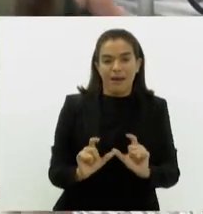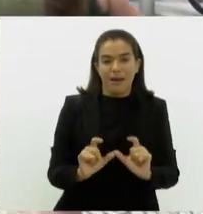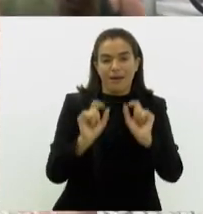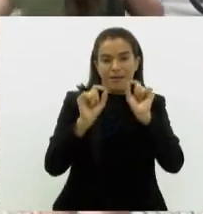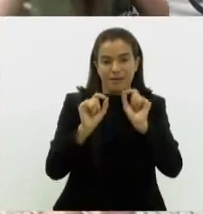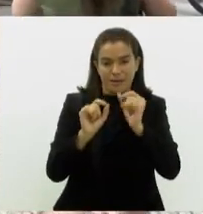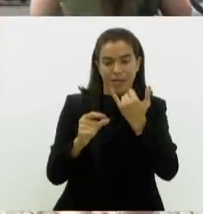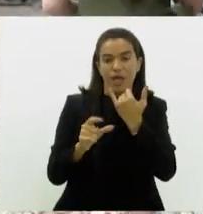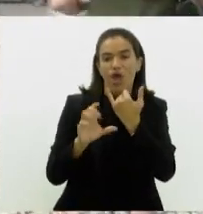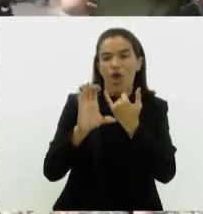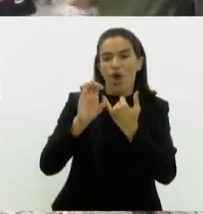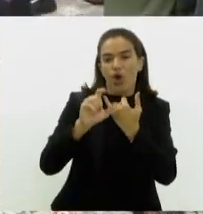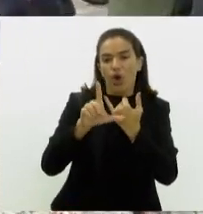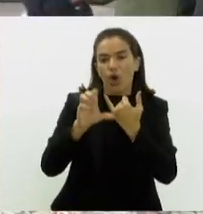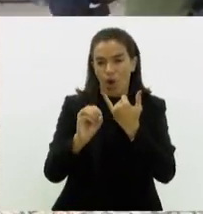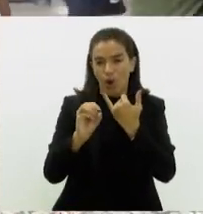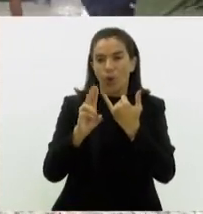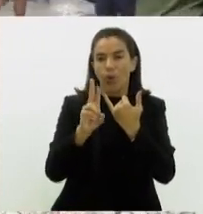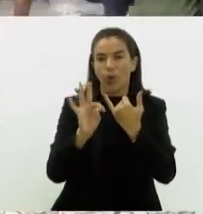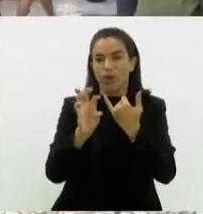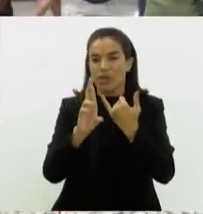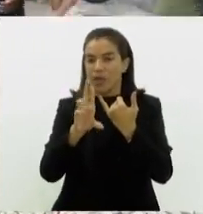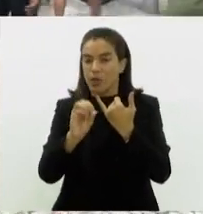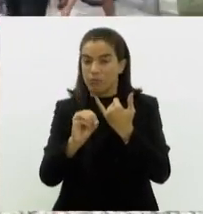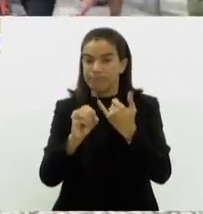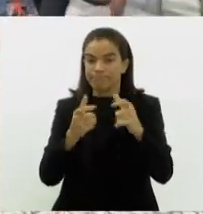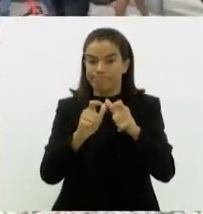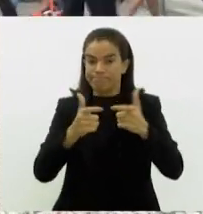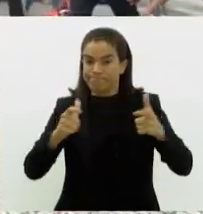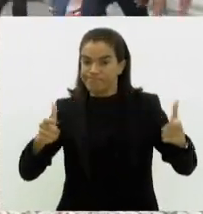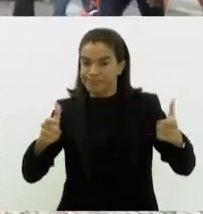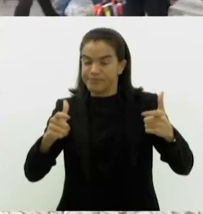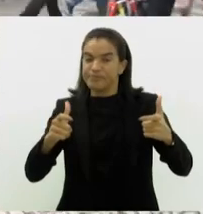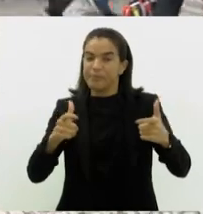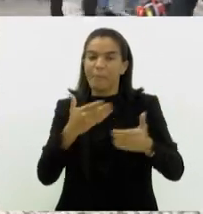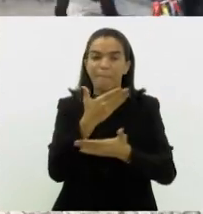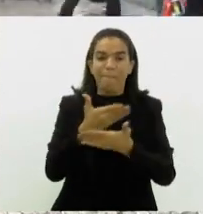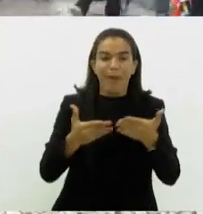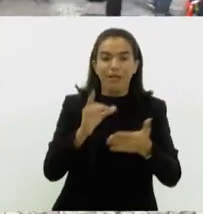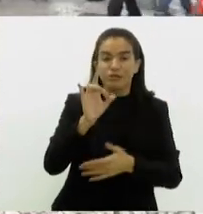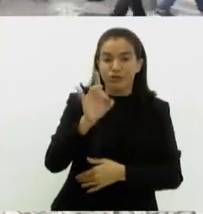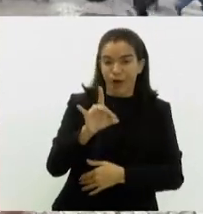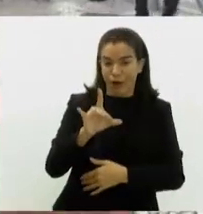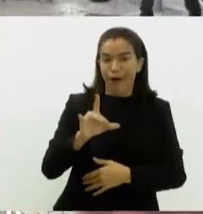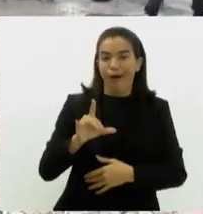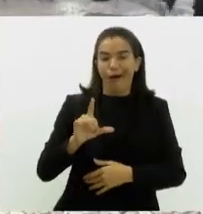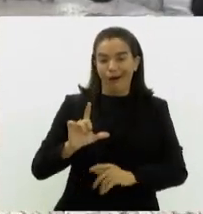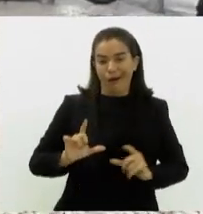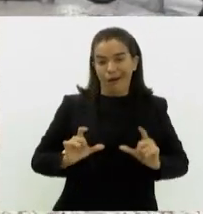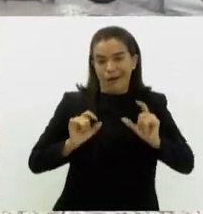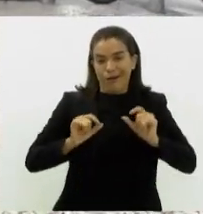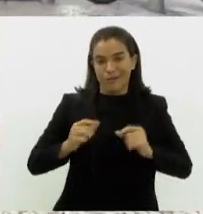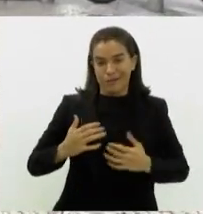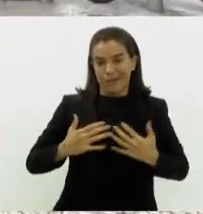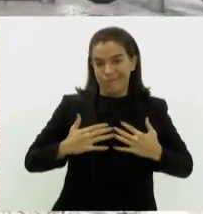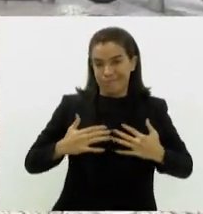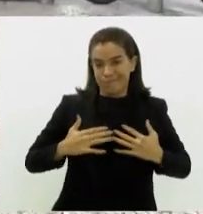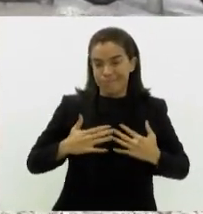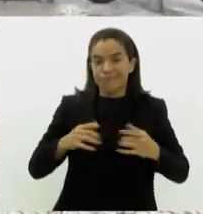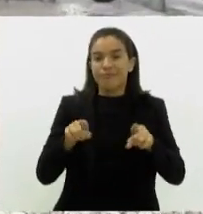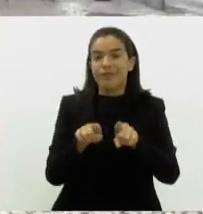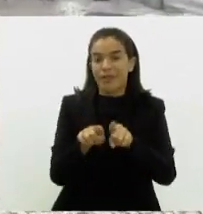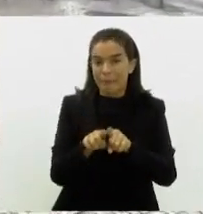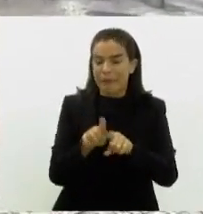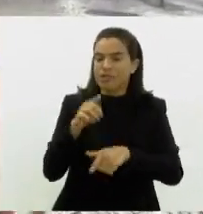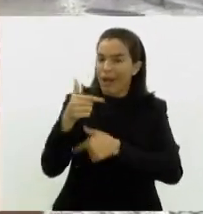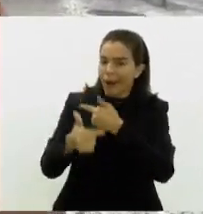terceiro câncer com maior incidência na população, ficando atrás somente do câncer de mama, que é também um tipo de câncer que a